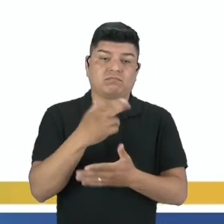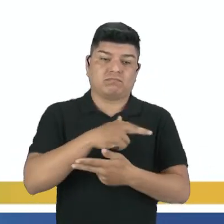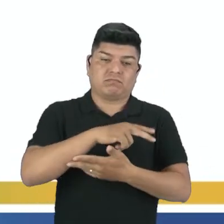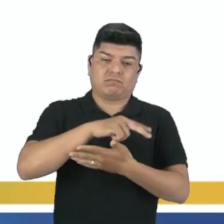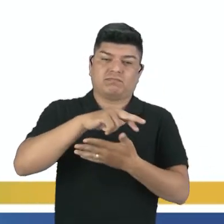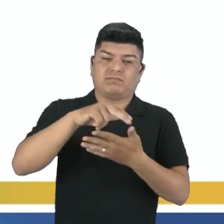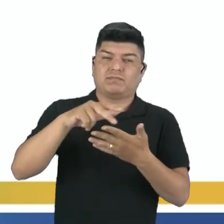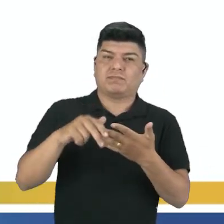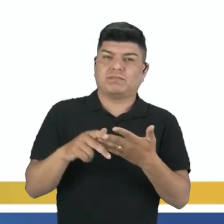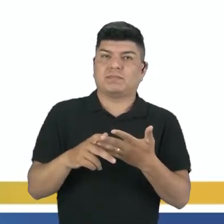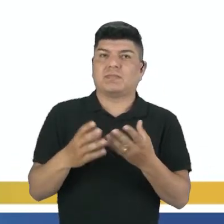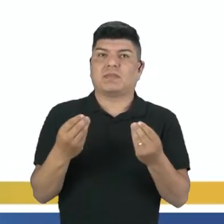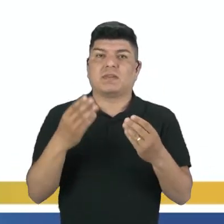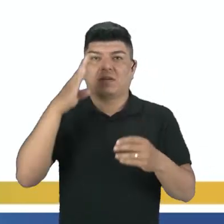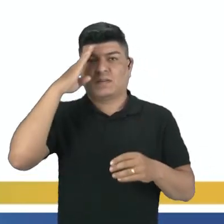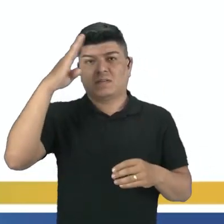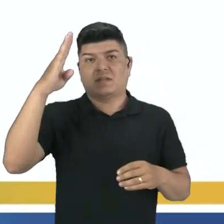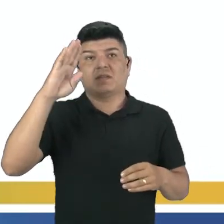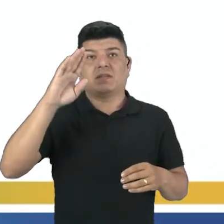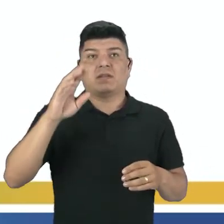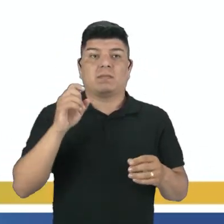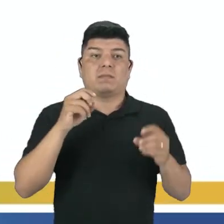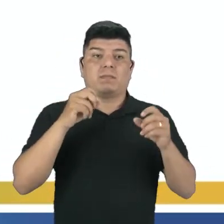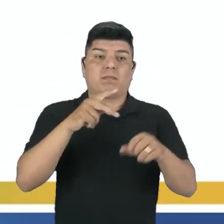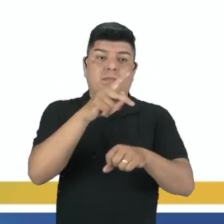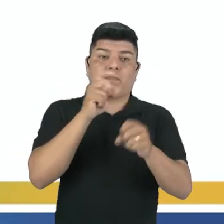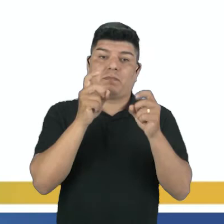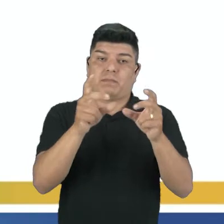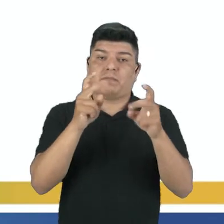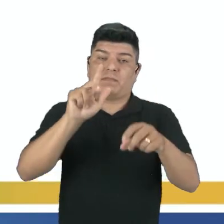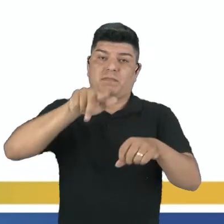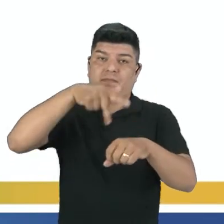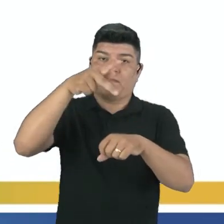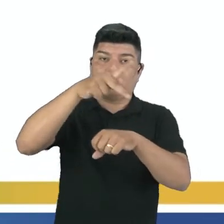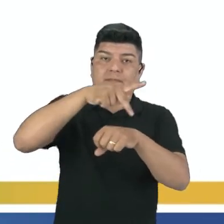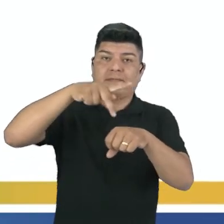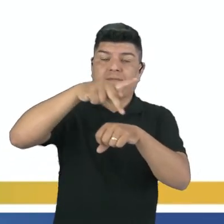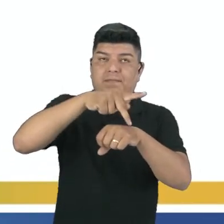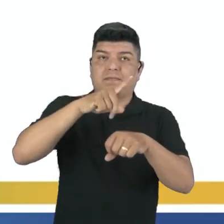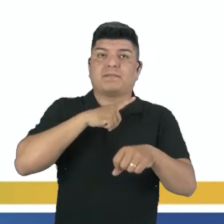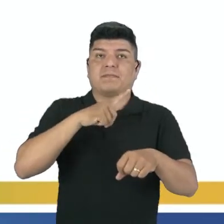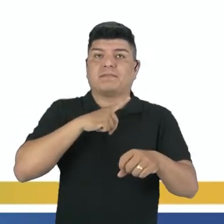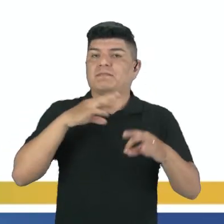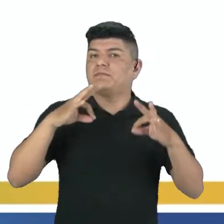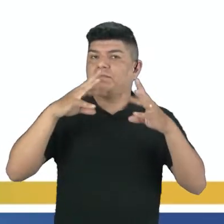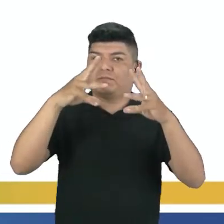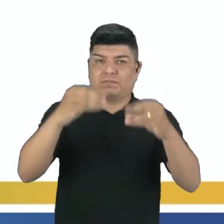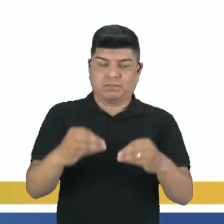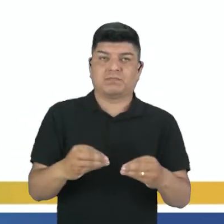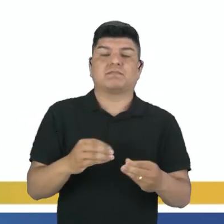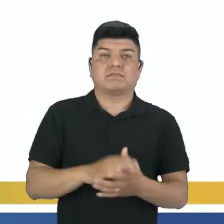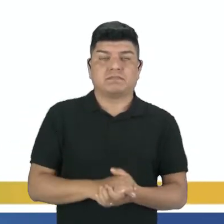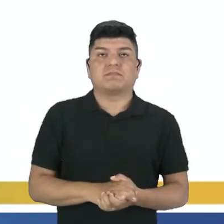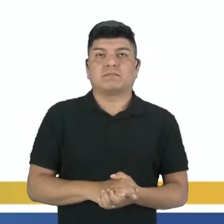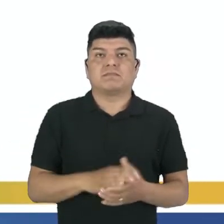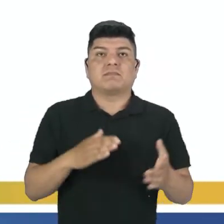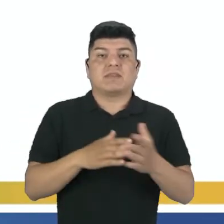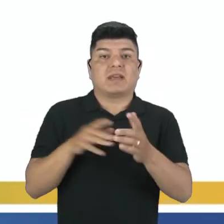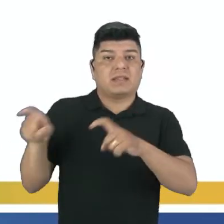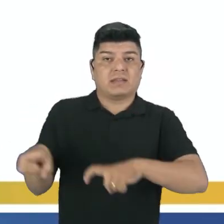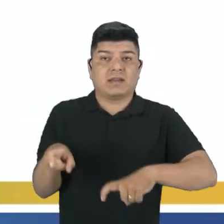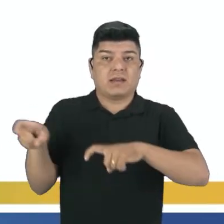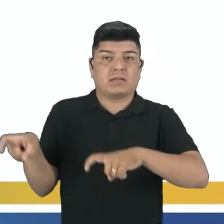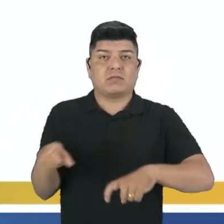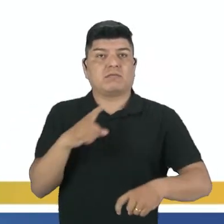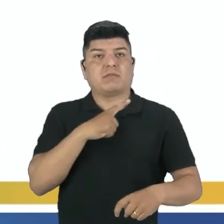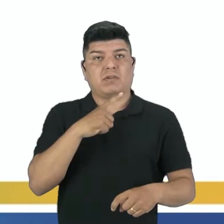escalas, principalmente para exportação. Nós vamos ter essa indústria em todos os setores aí, até no campo, né?